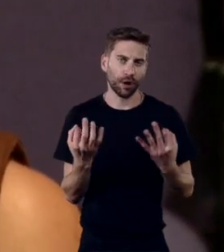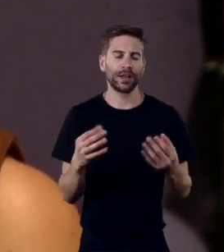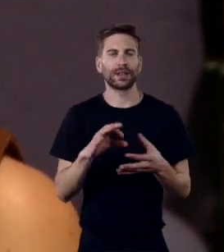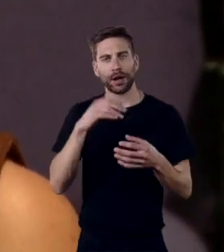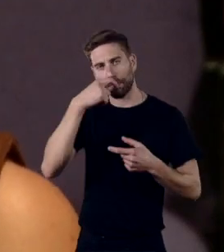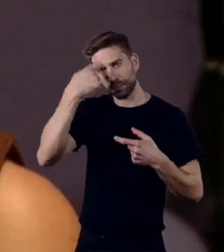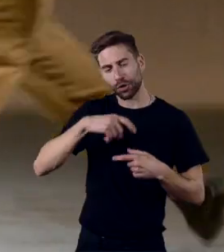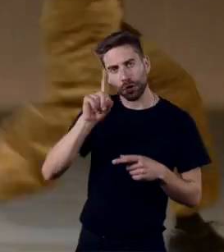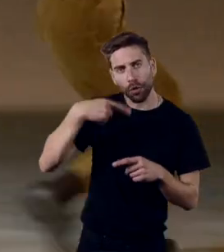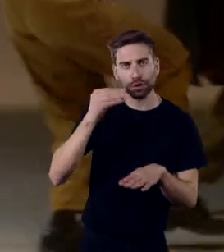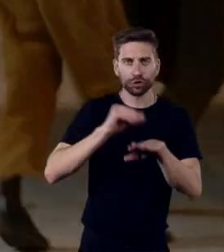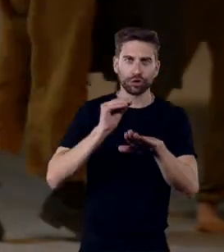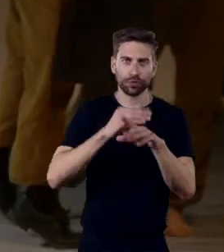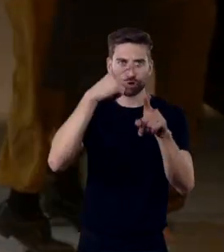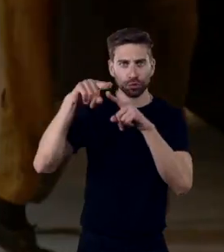com outros testemunhos.